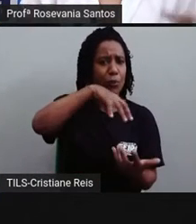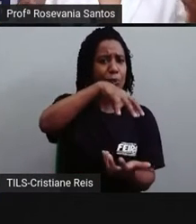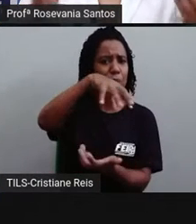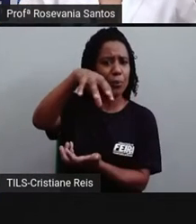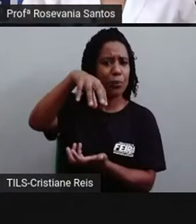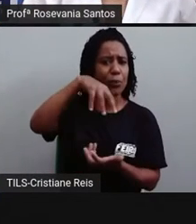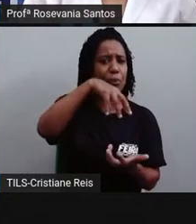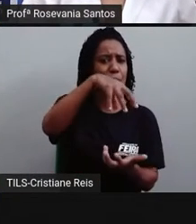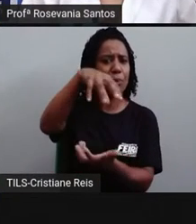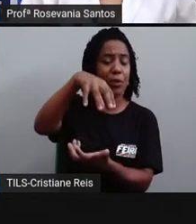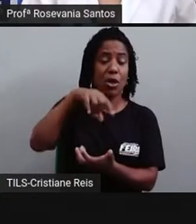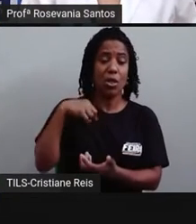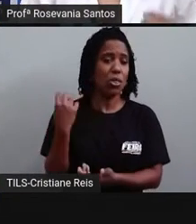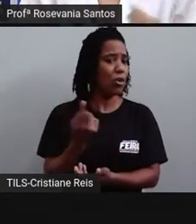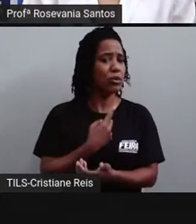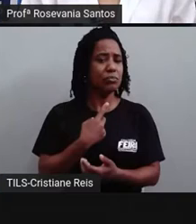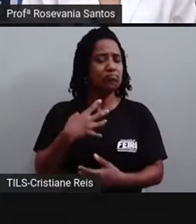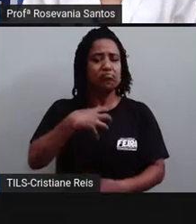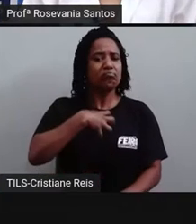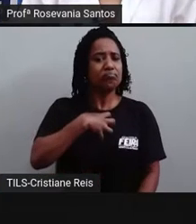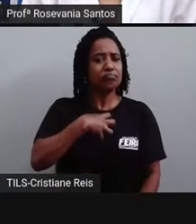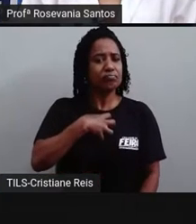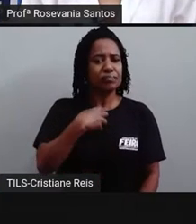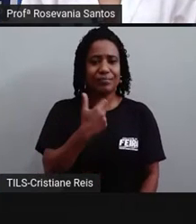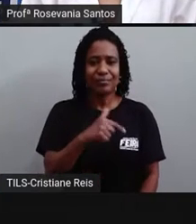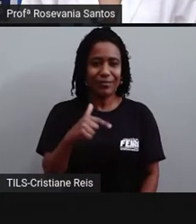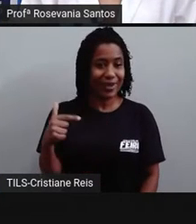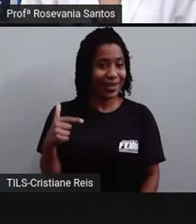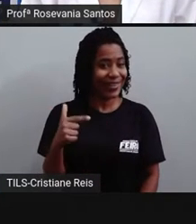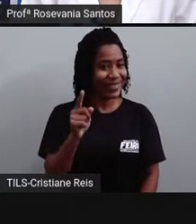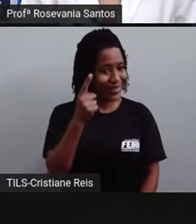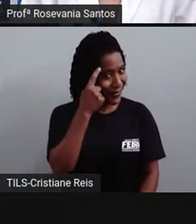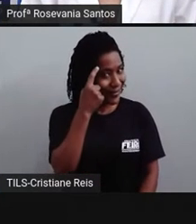Por que a gente, né? Vocês já pararam para pensar sobre isso?